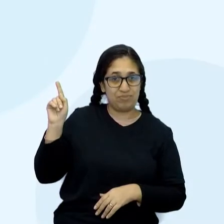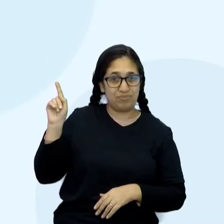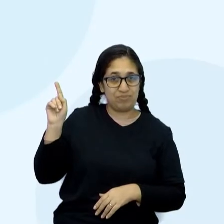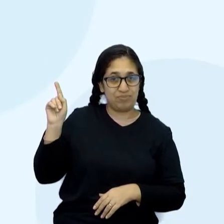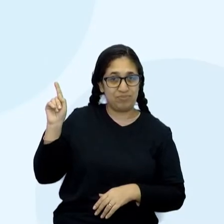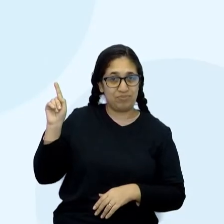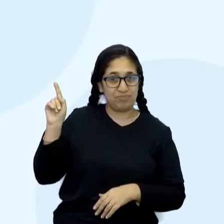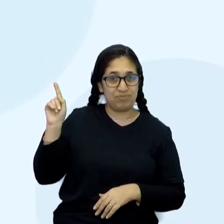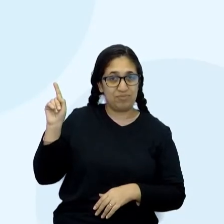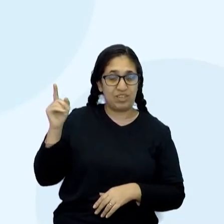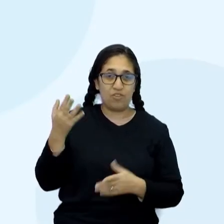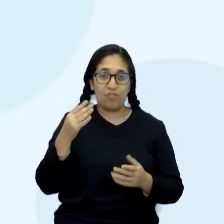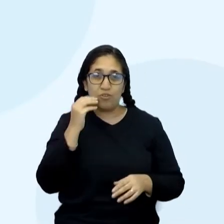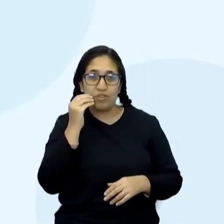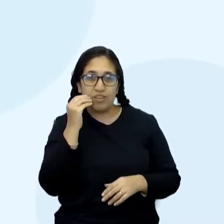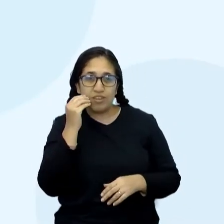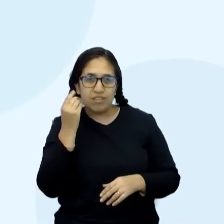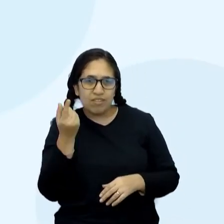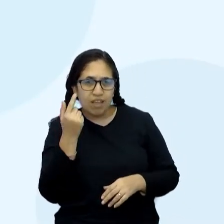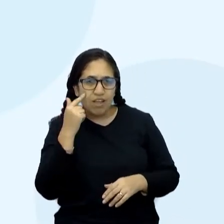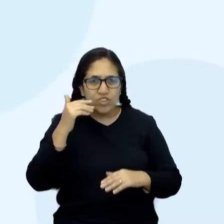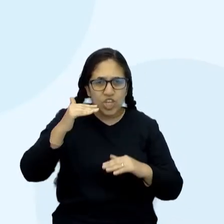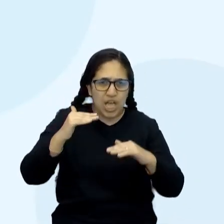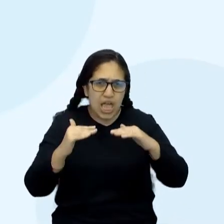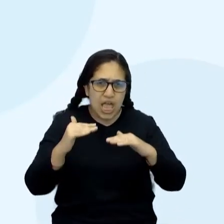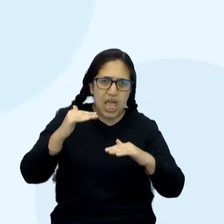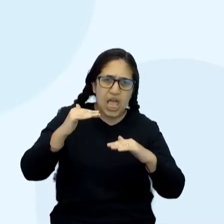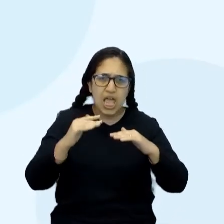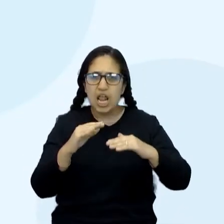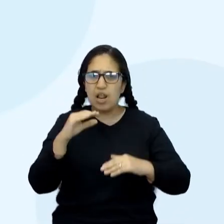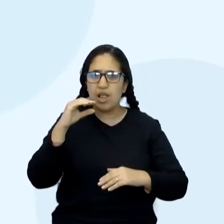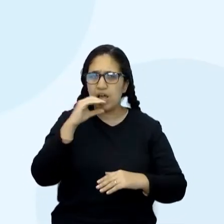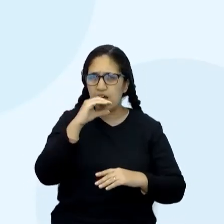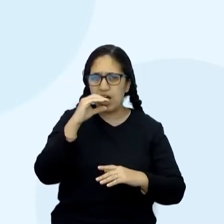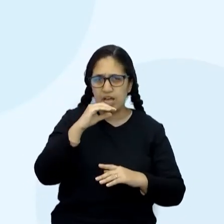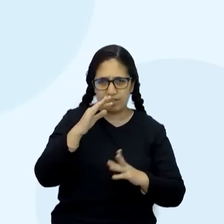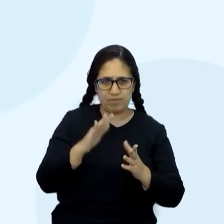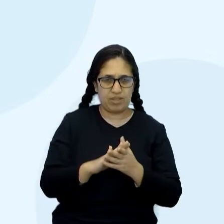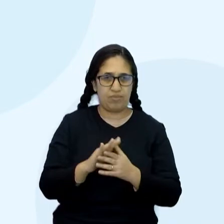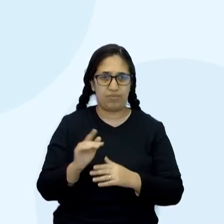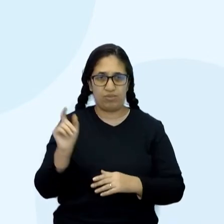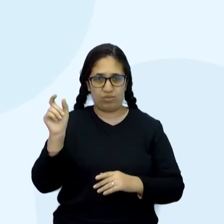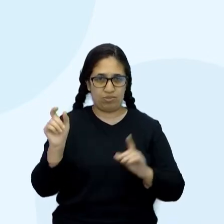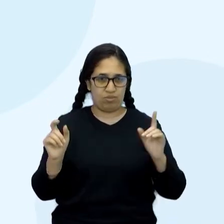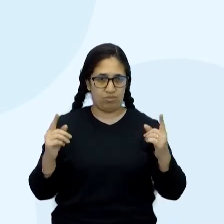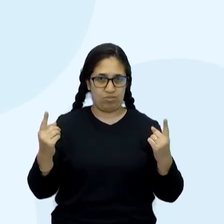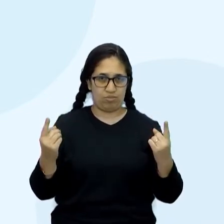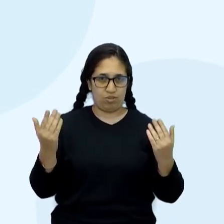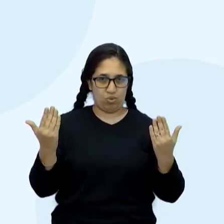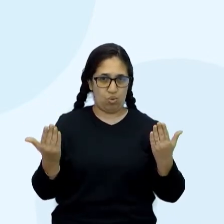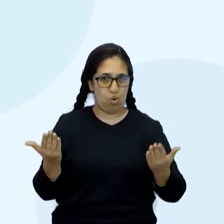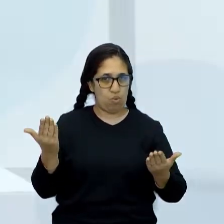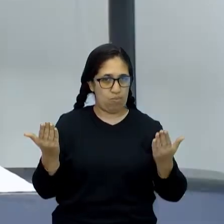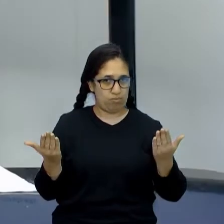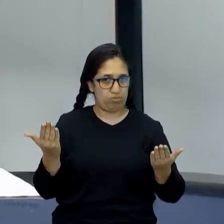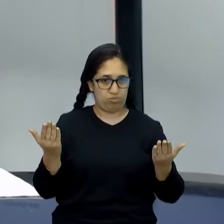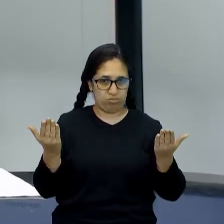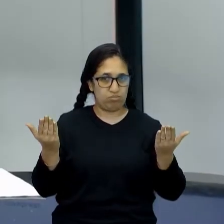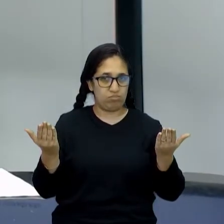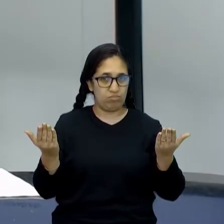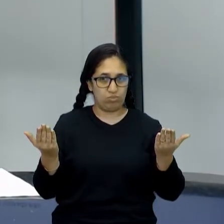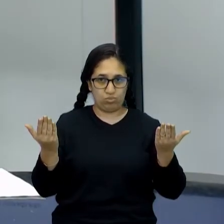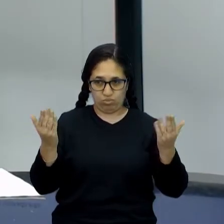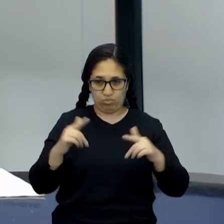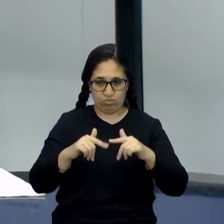Nós temos um simulador chamado de equilíbrio térmico. O equilíbrio térmico é quando a gente tem dois corpos, né?